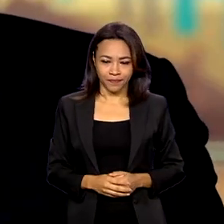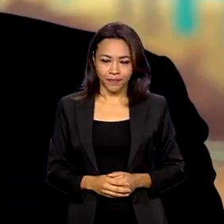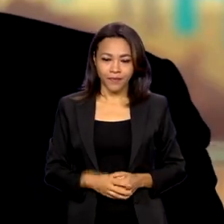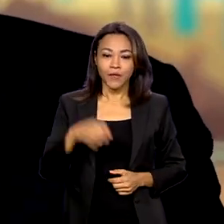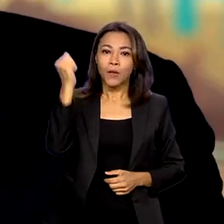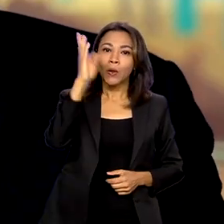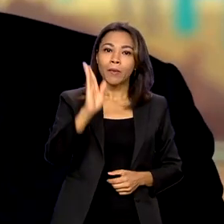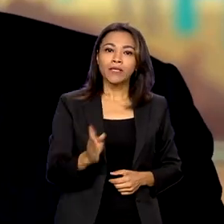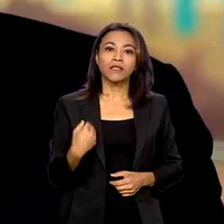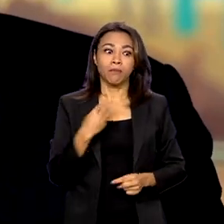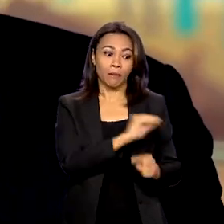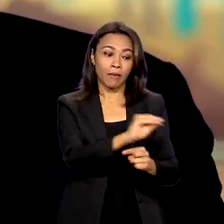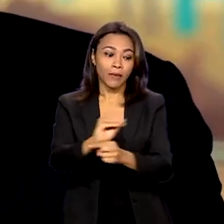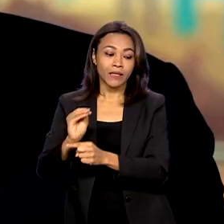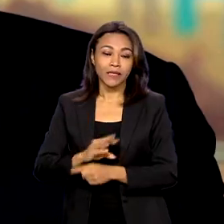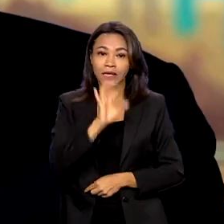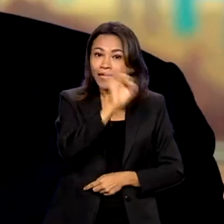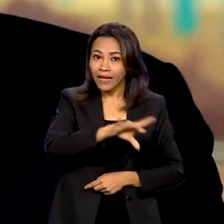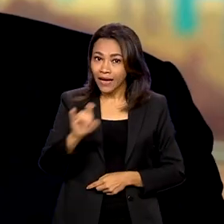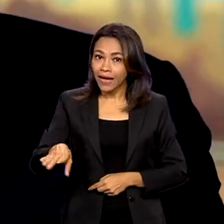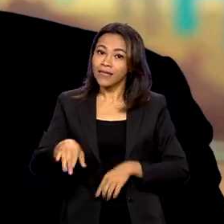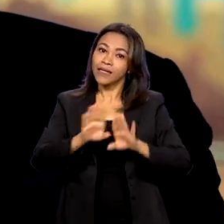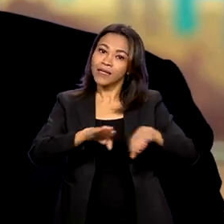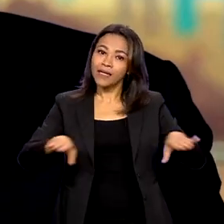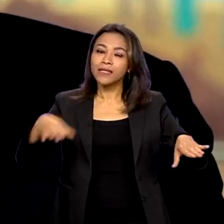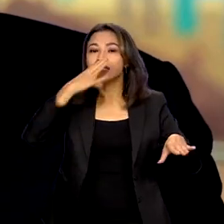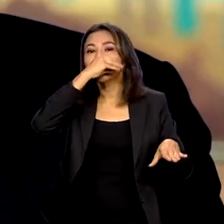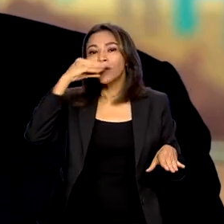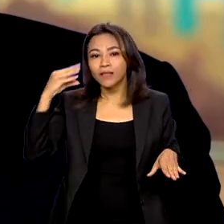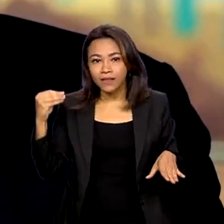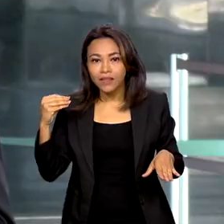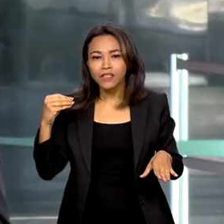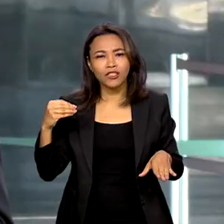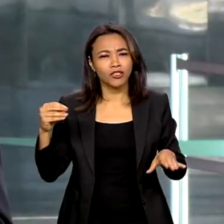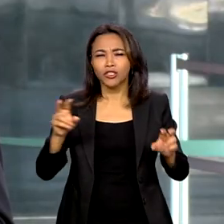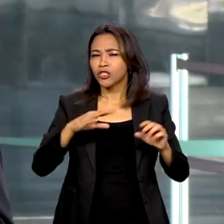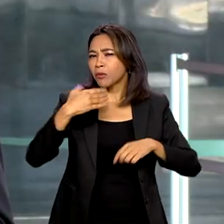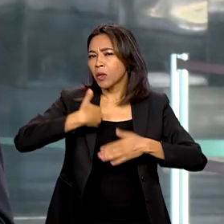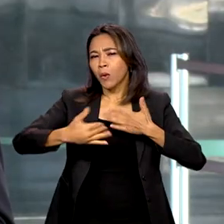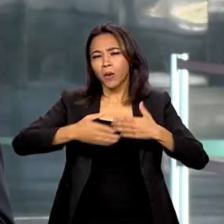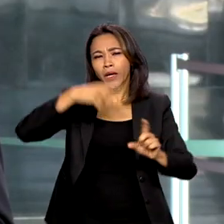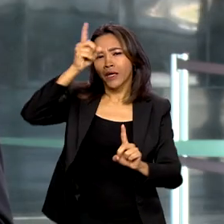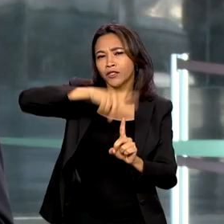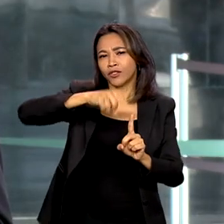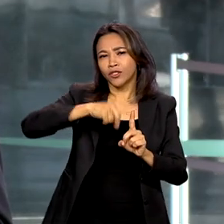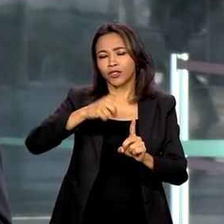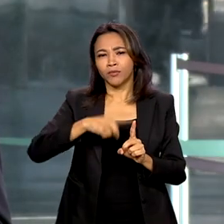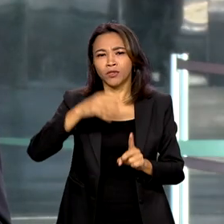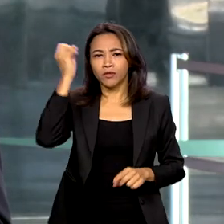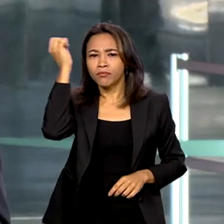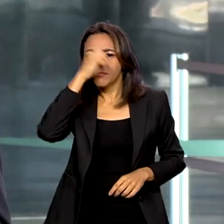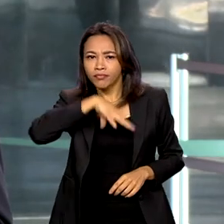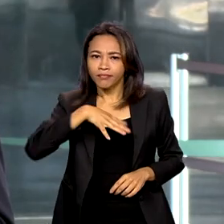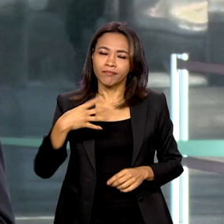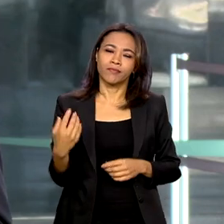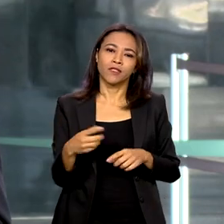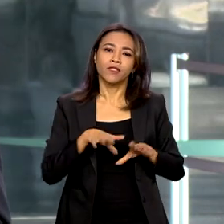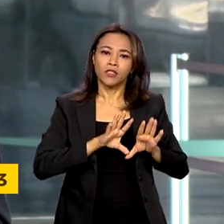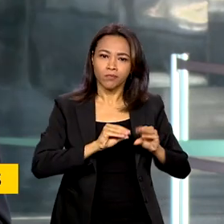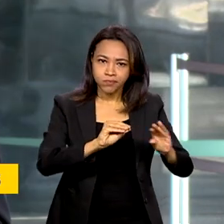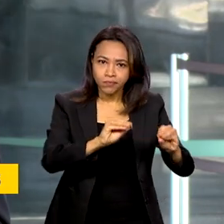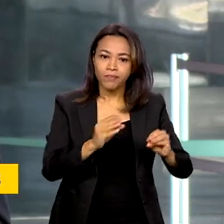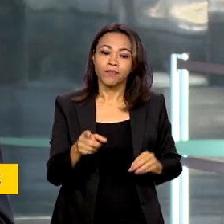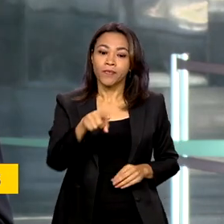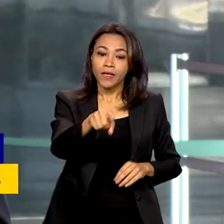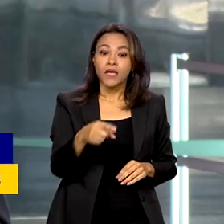protegerá cada criança e cada adolescente de qualquer forma de abuso. Somente nos quatro primeiros meses deste ano, por meio